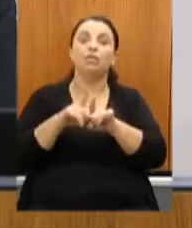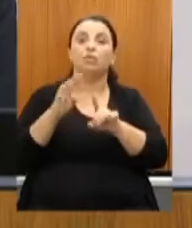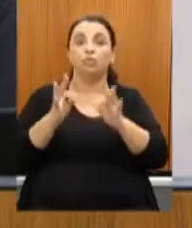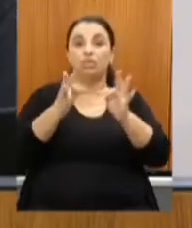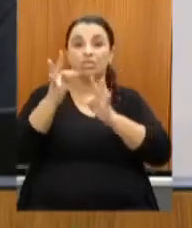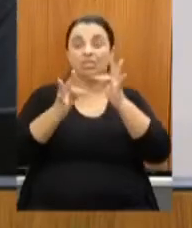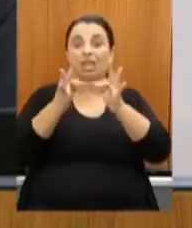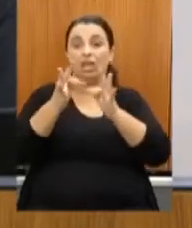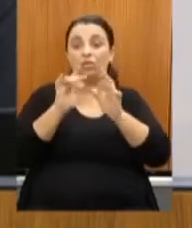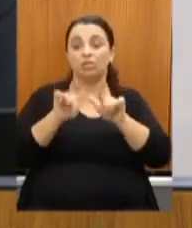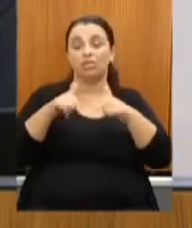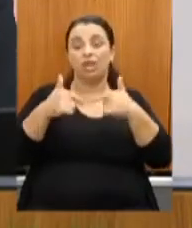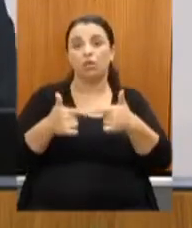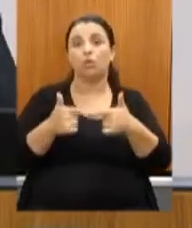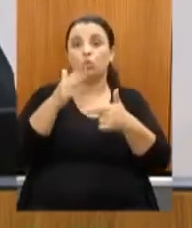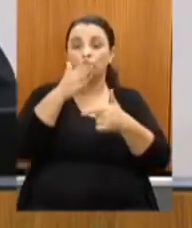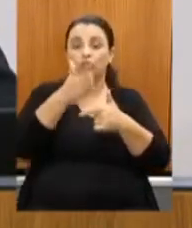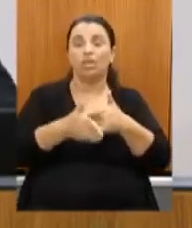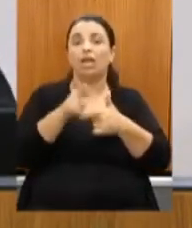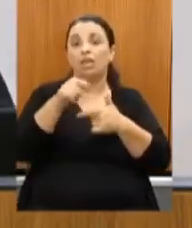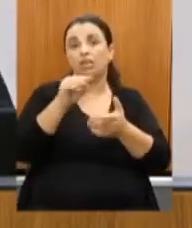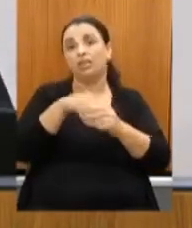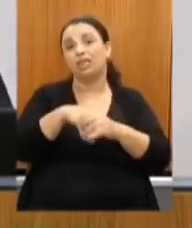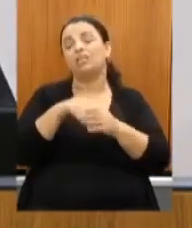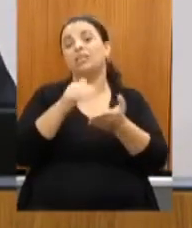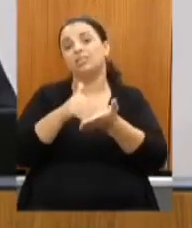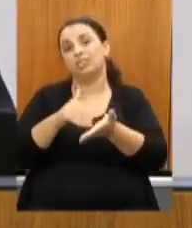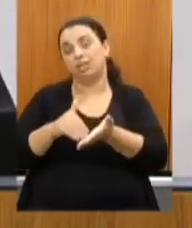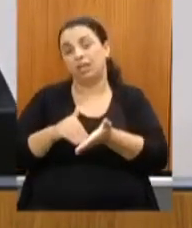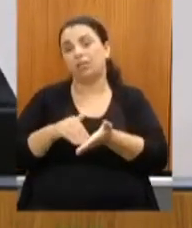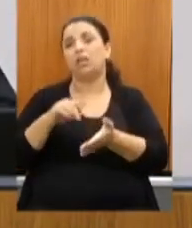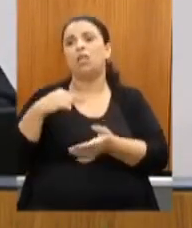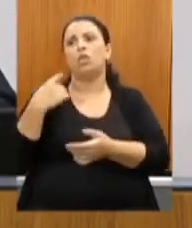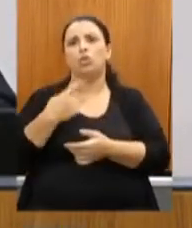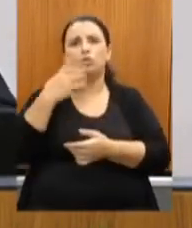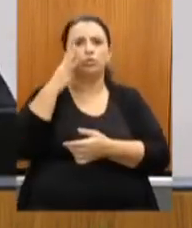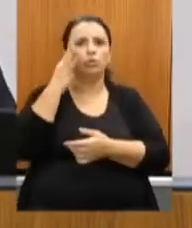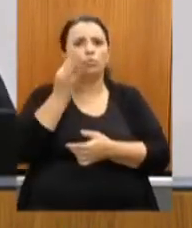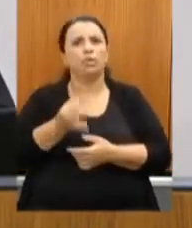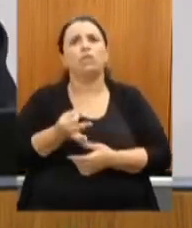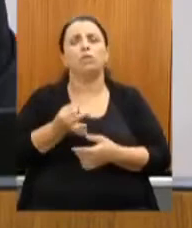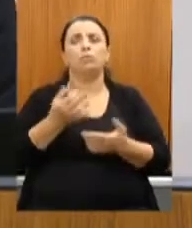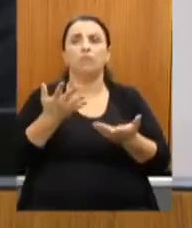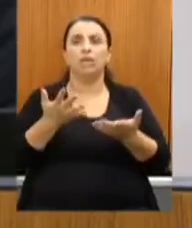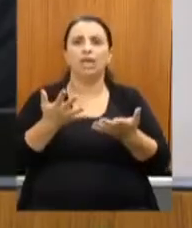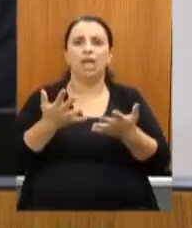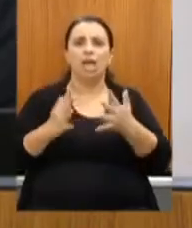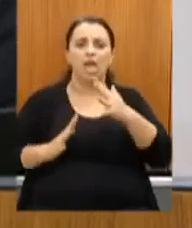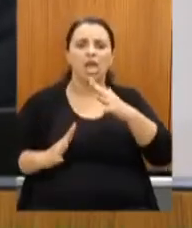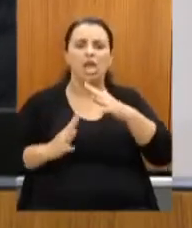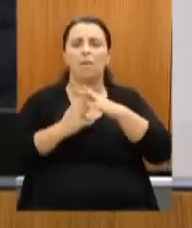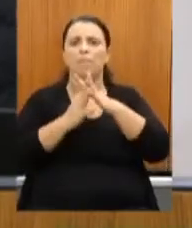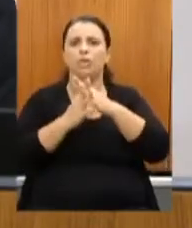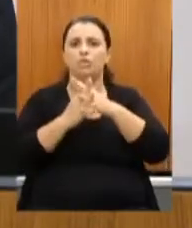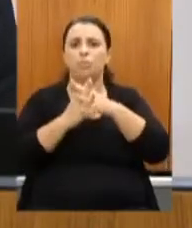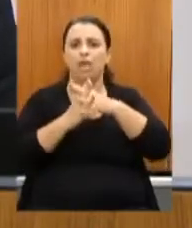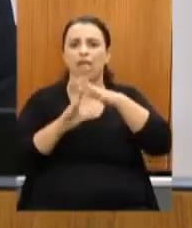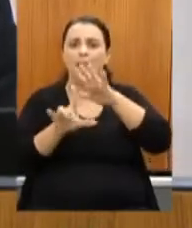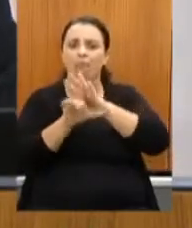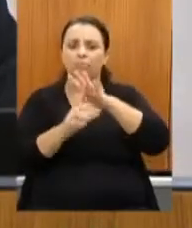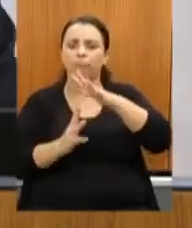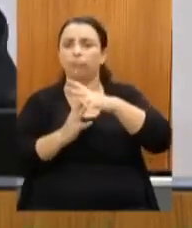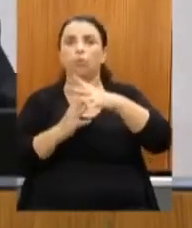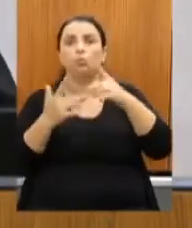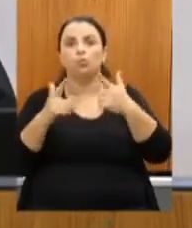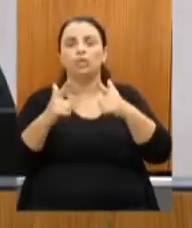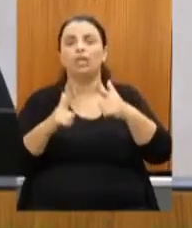secretaria, então, logo, entendemos que não há impedimento legal da participação desses conselhos